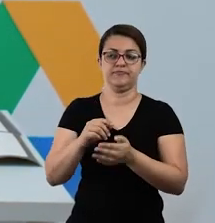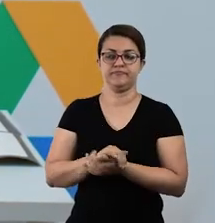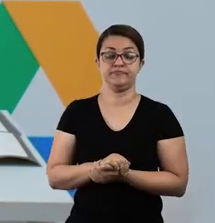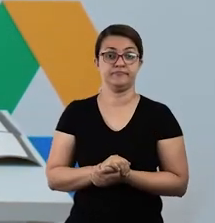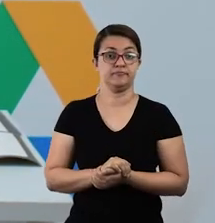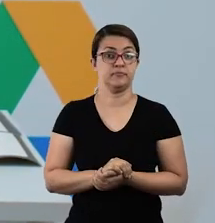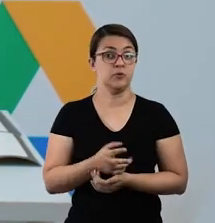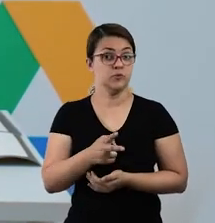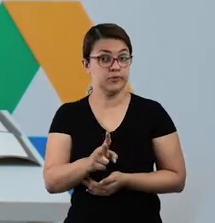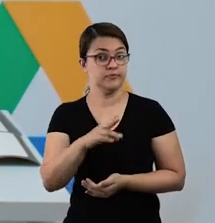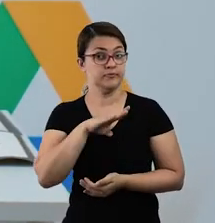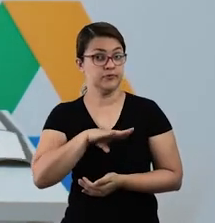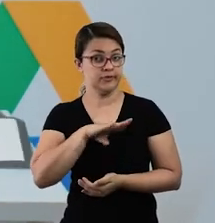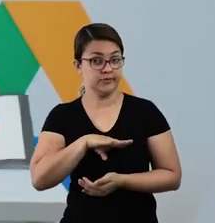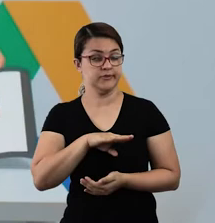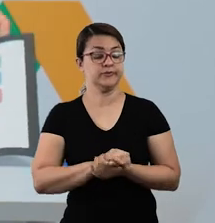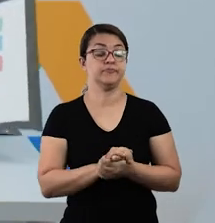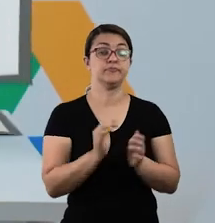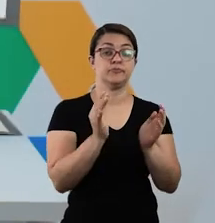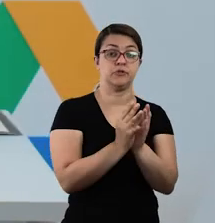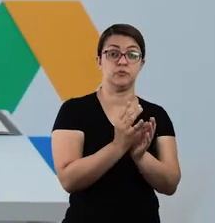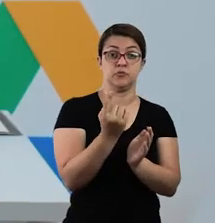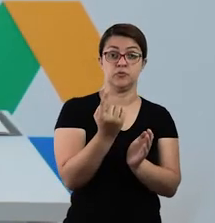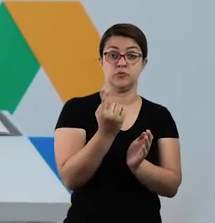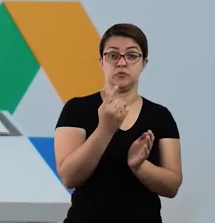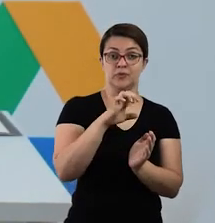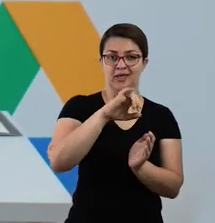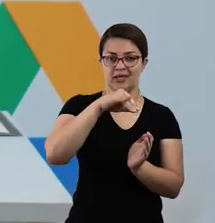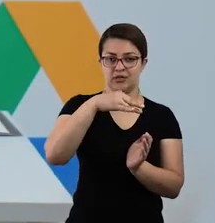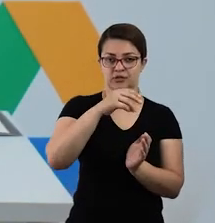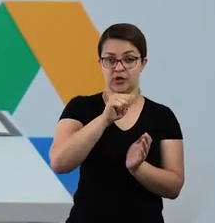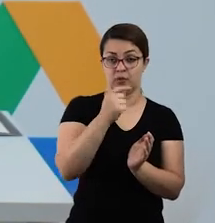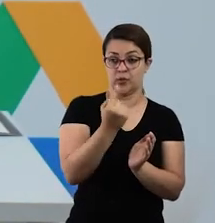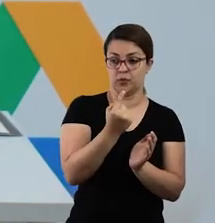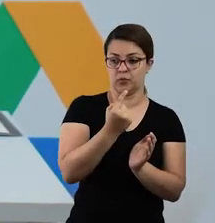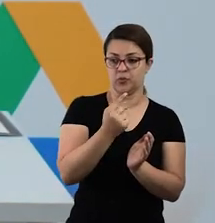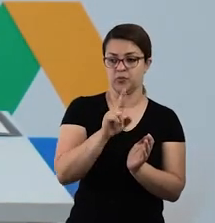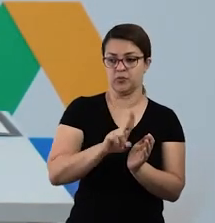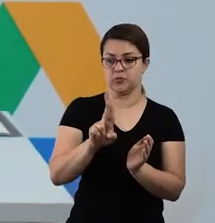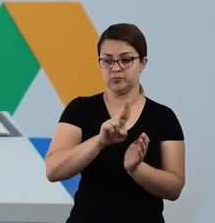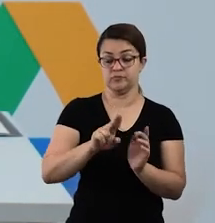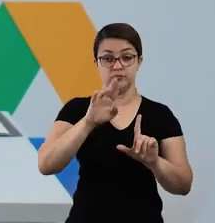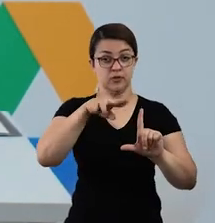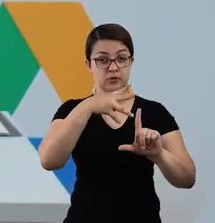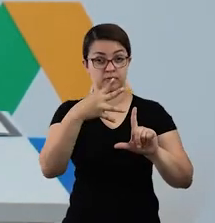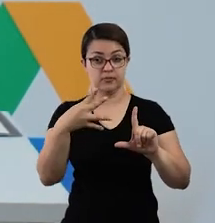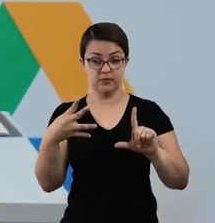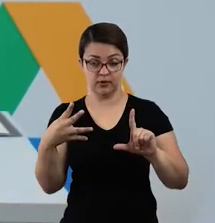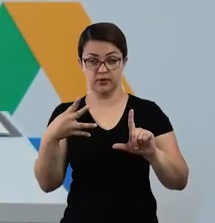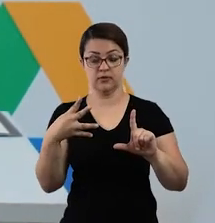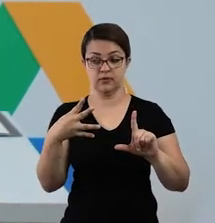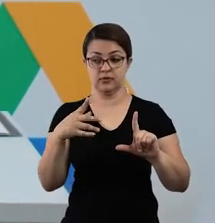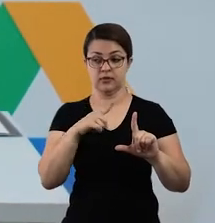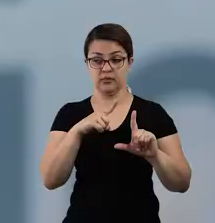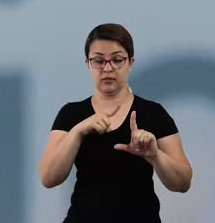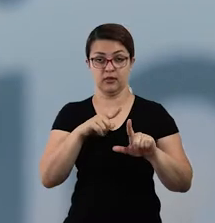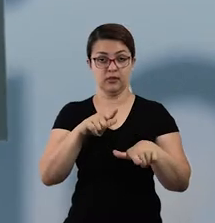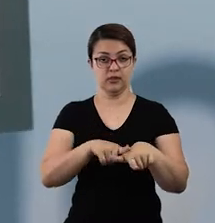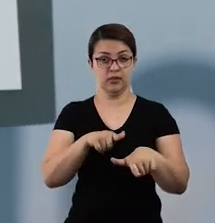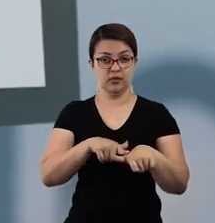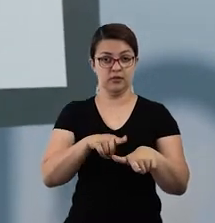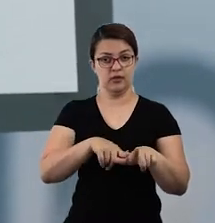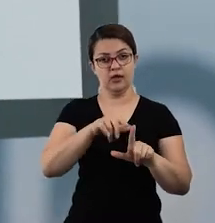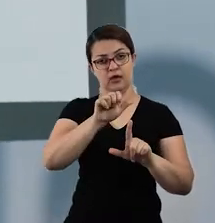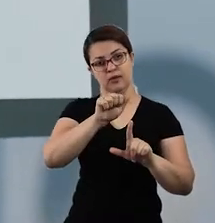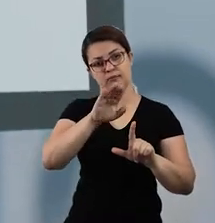portuguesa para o termo 1, utilizando aqui, né? Essa tabela com as letras